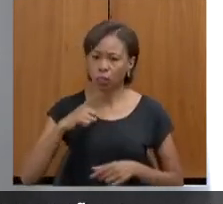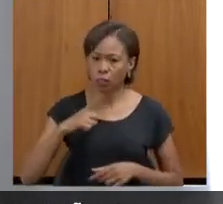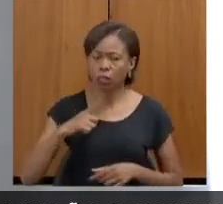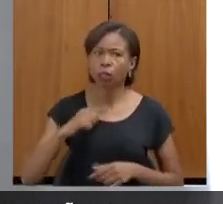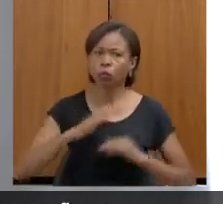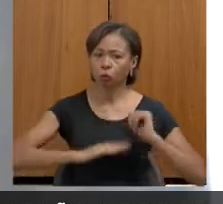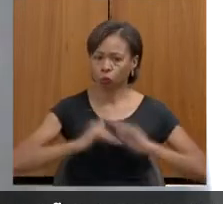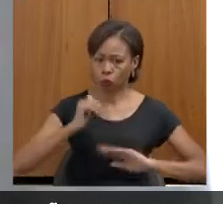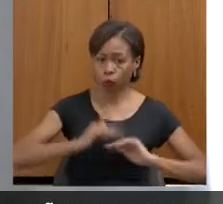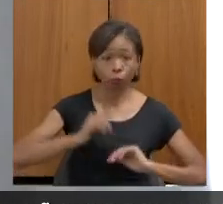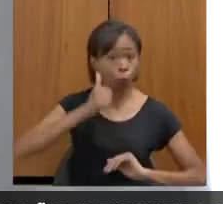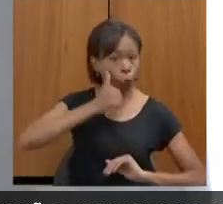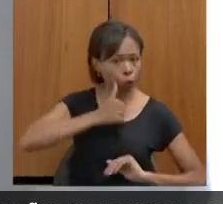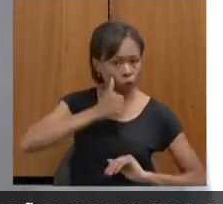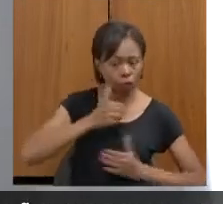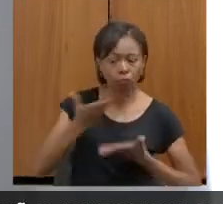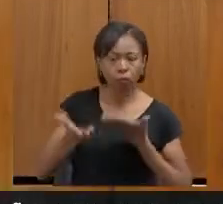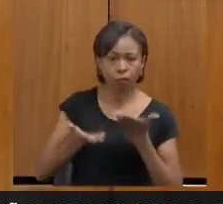na equipe.